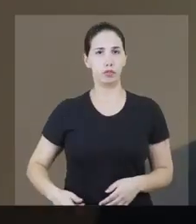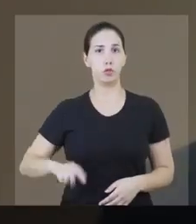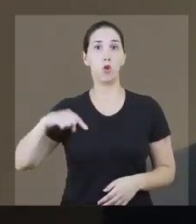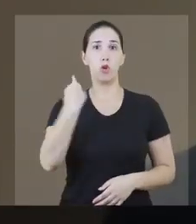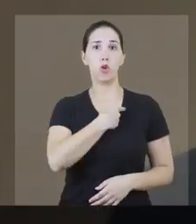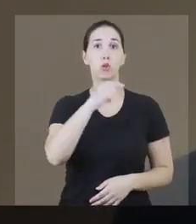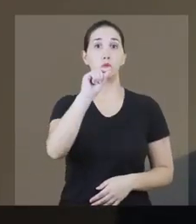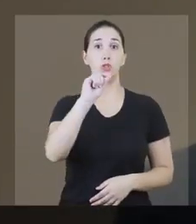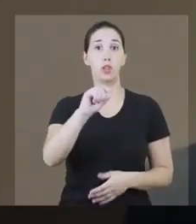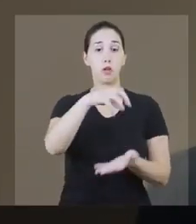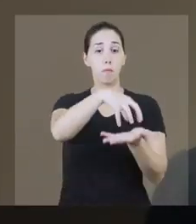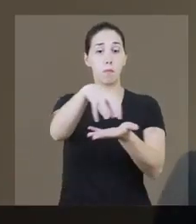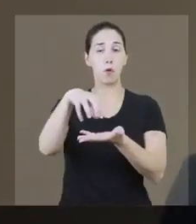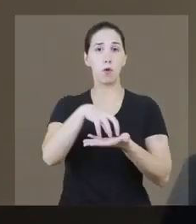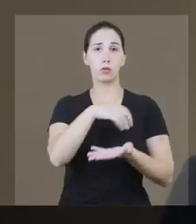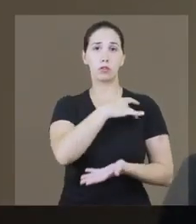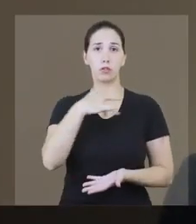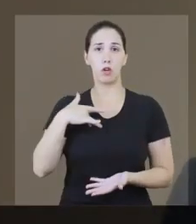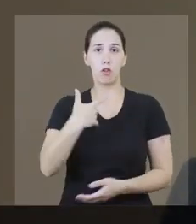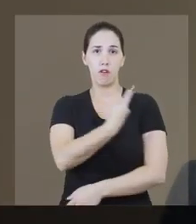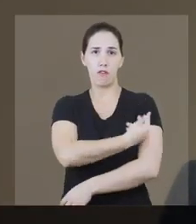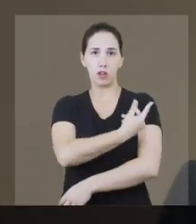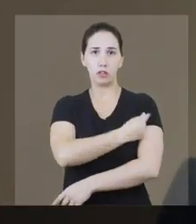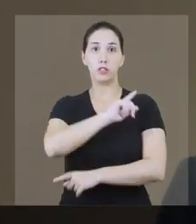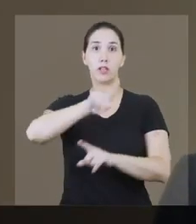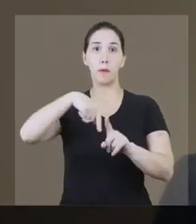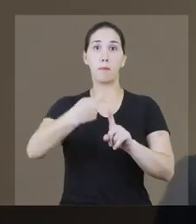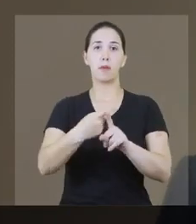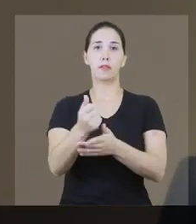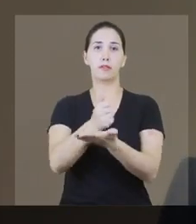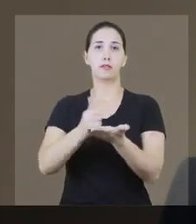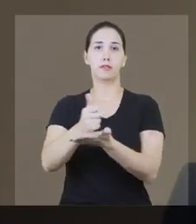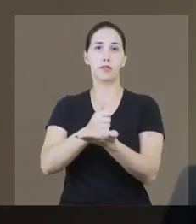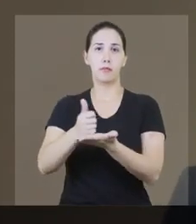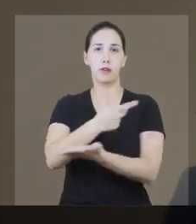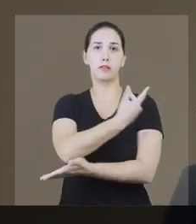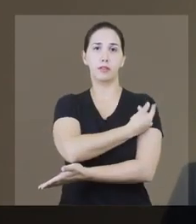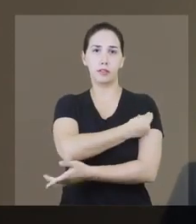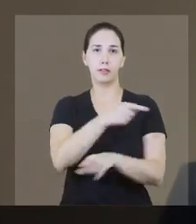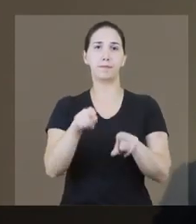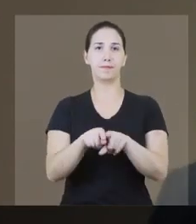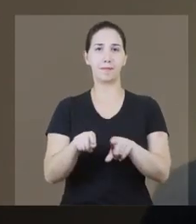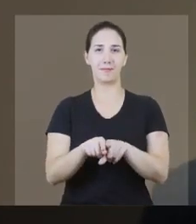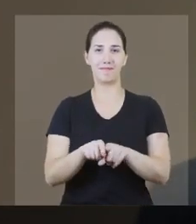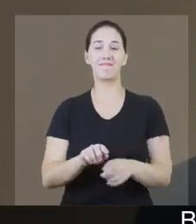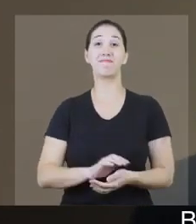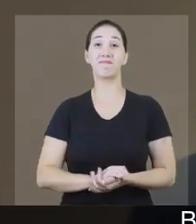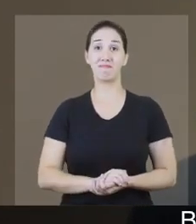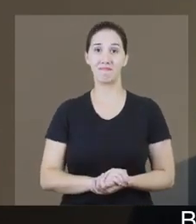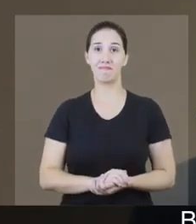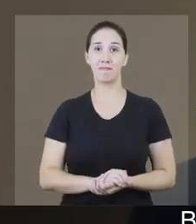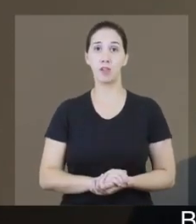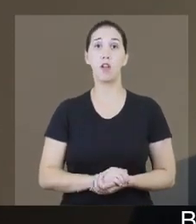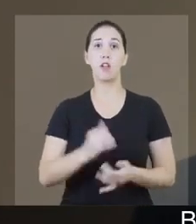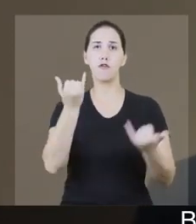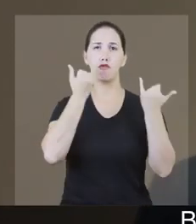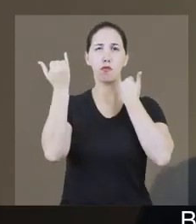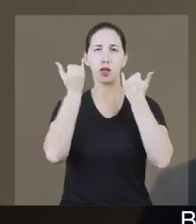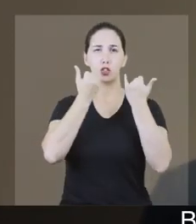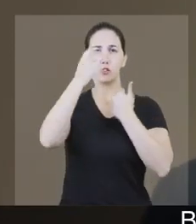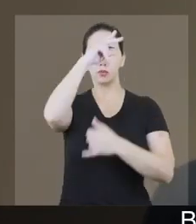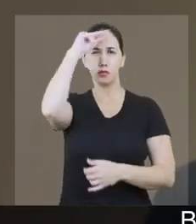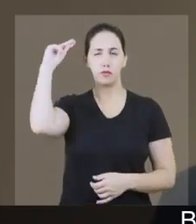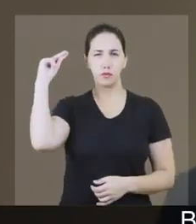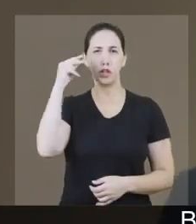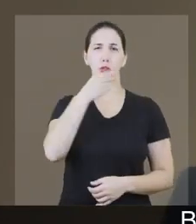desafogar os postos de saúde e trazer a vacinação da gripe para as redes de farmácias. Boletins diários